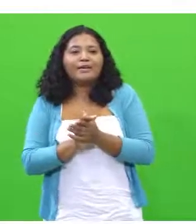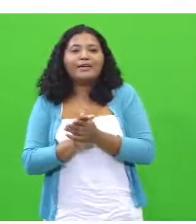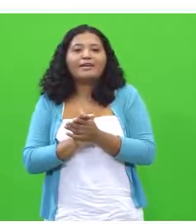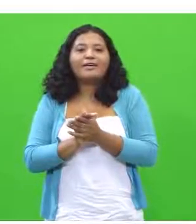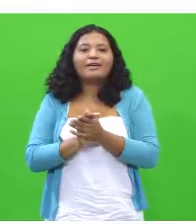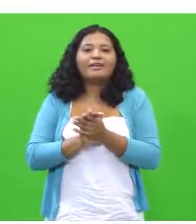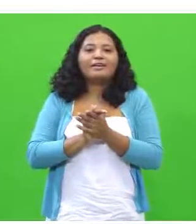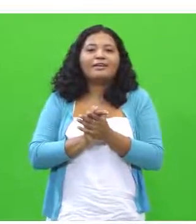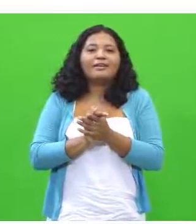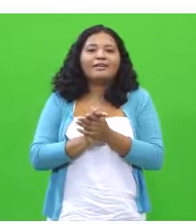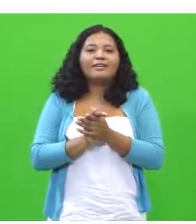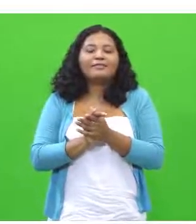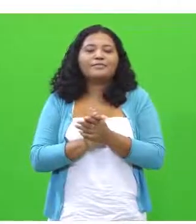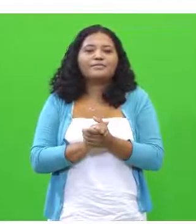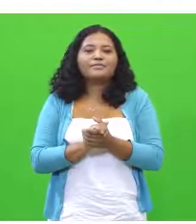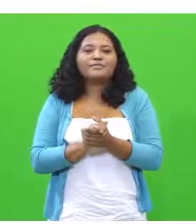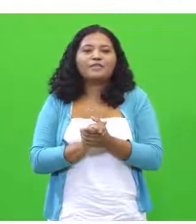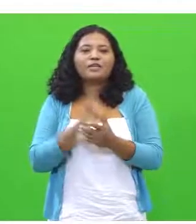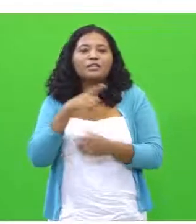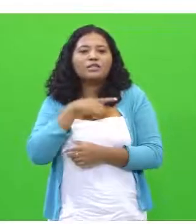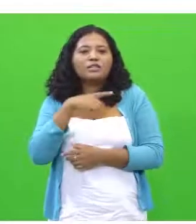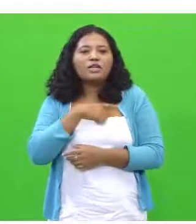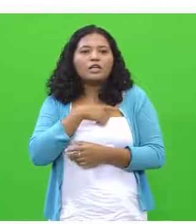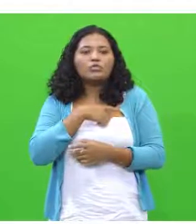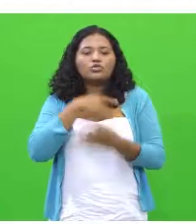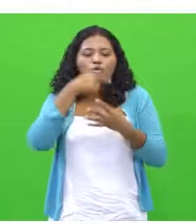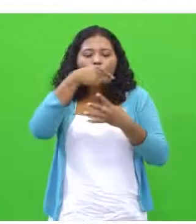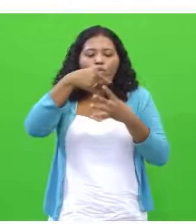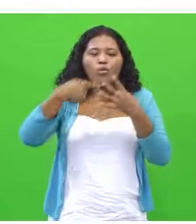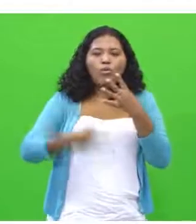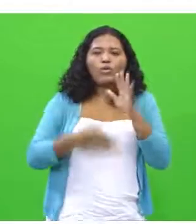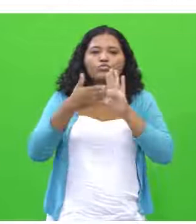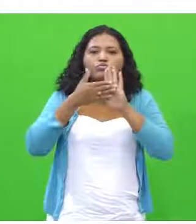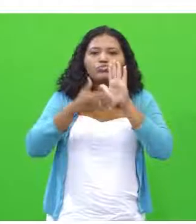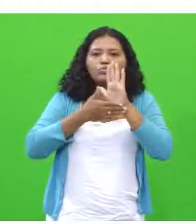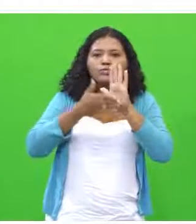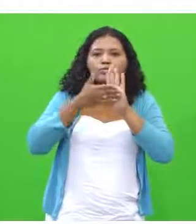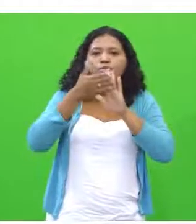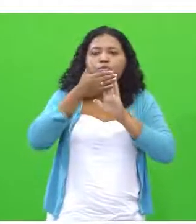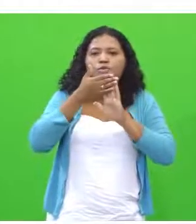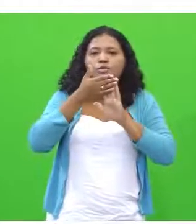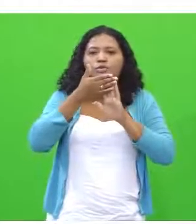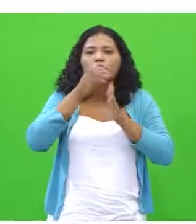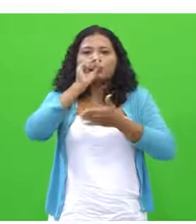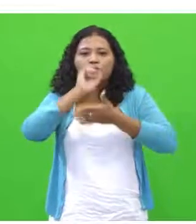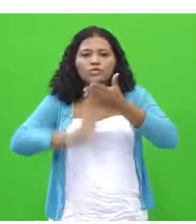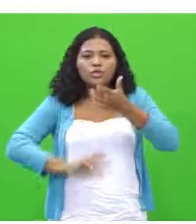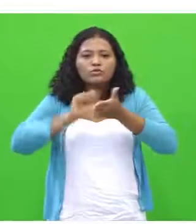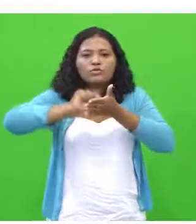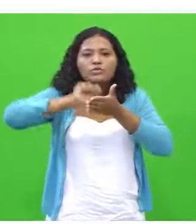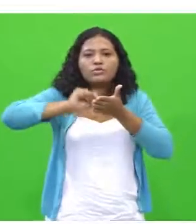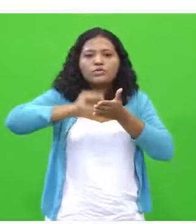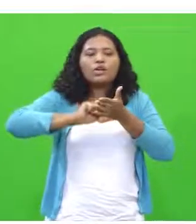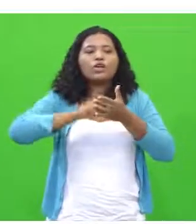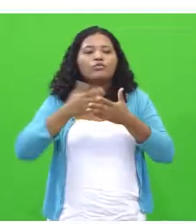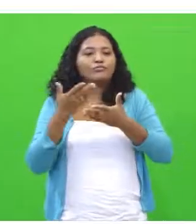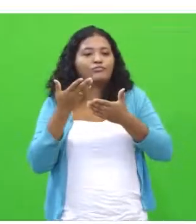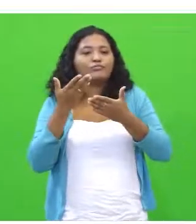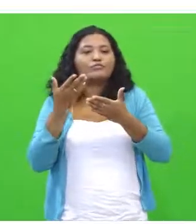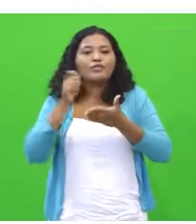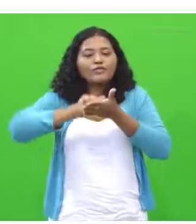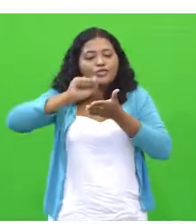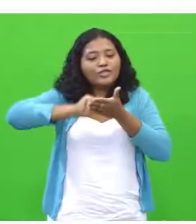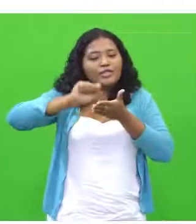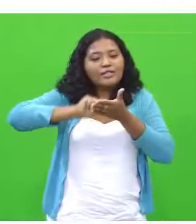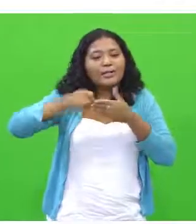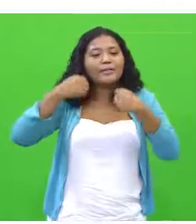é a seguinte. Nós temos quatro propostas para atividade escrita. Vocês vão escrever um